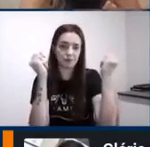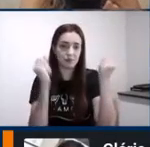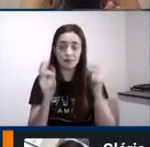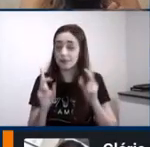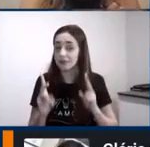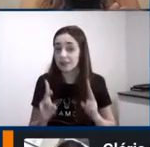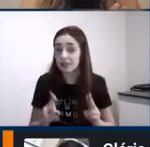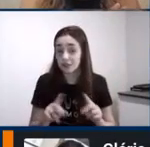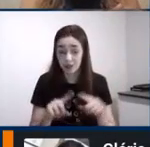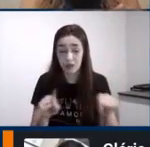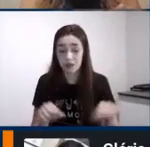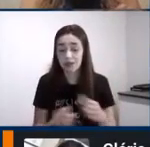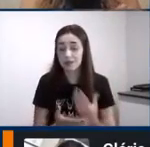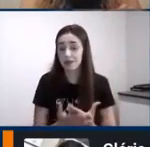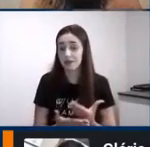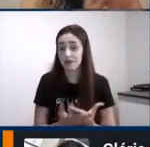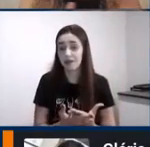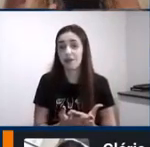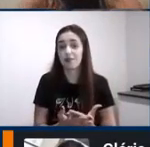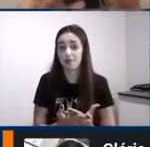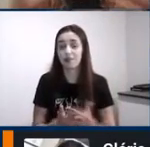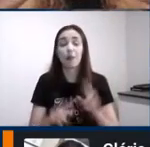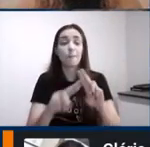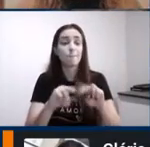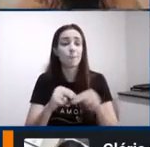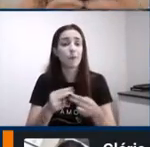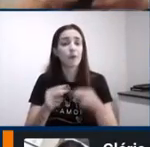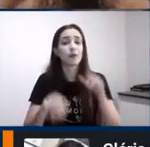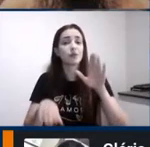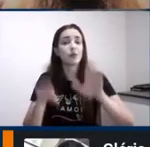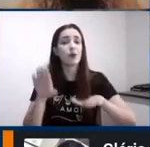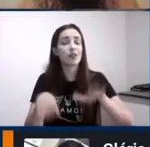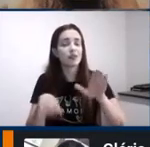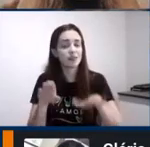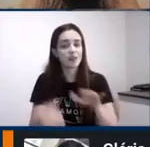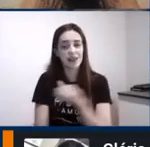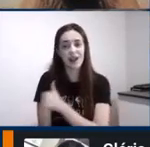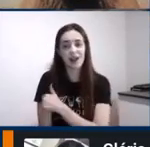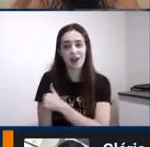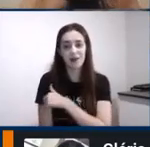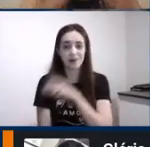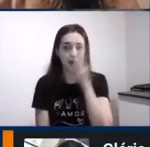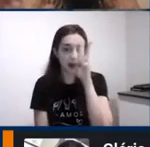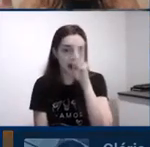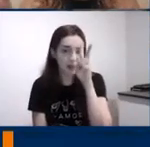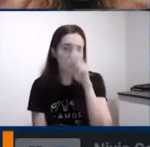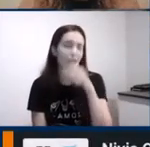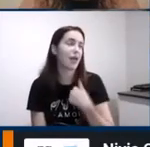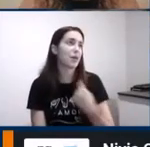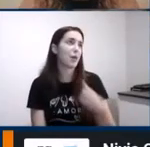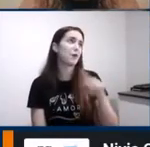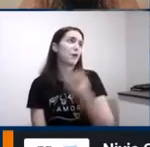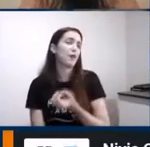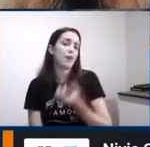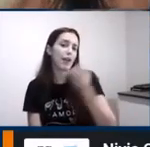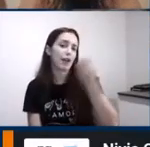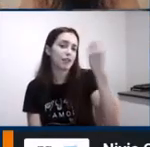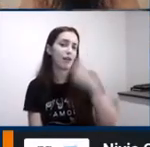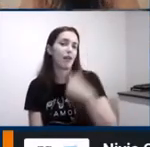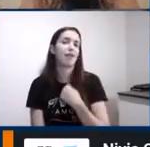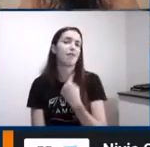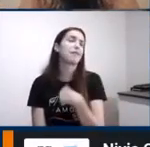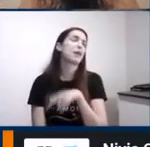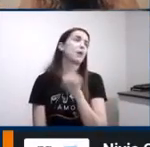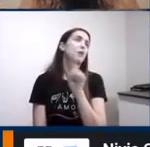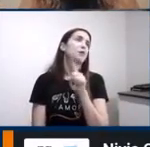não concorre com isso não tem esse papo de alfabetismo e comoção coloca emoção na sua sala de aula colocar emoção em sala de aula é um